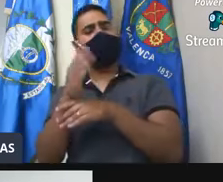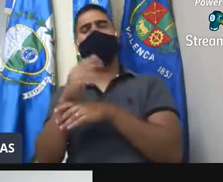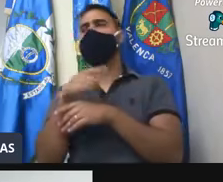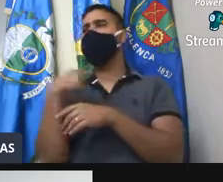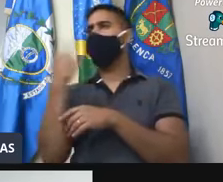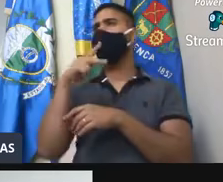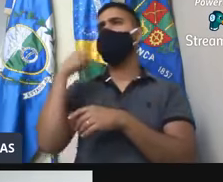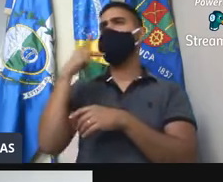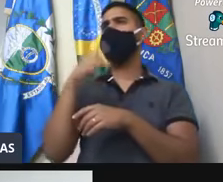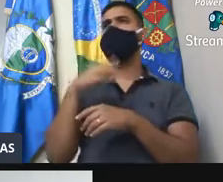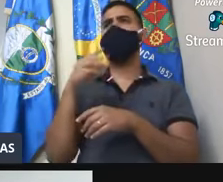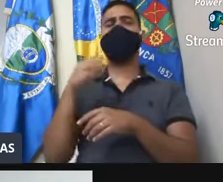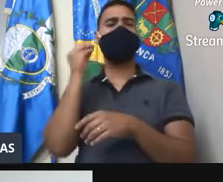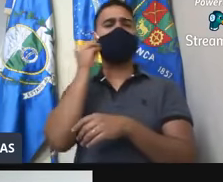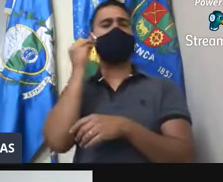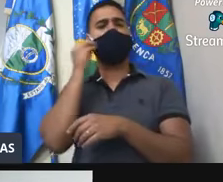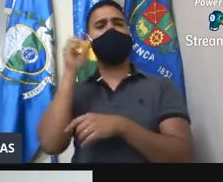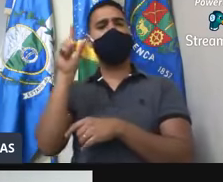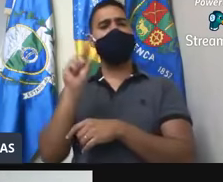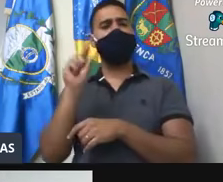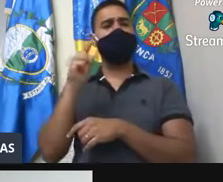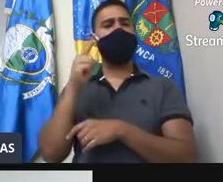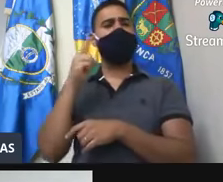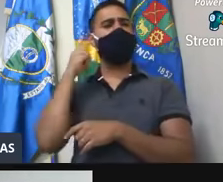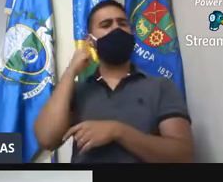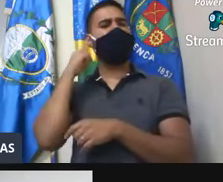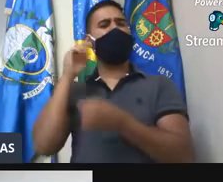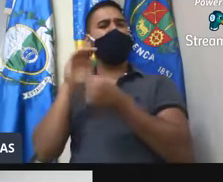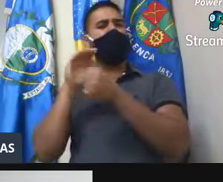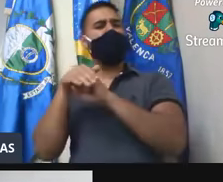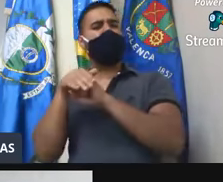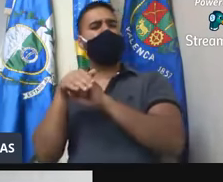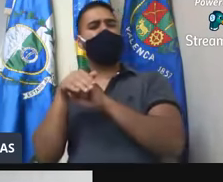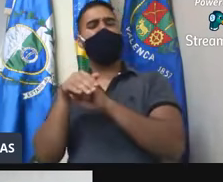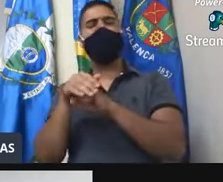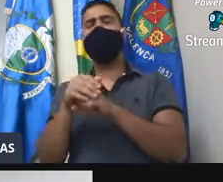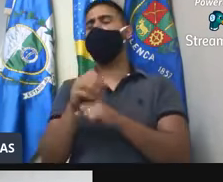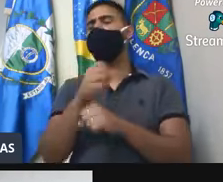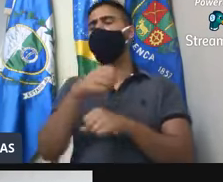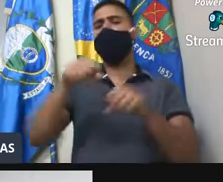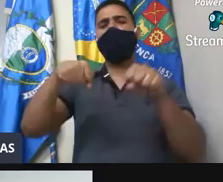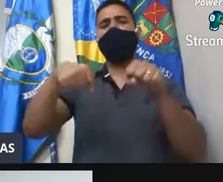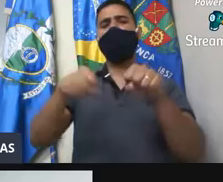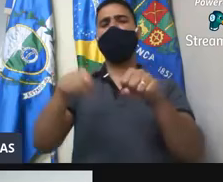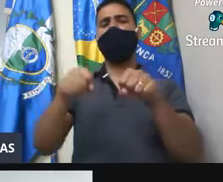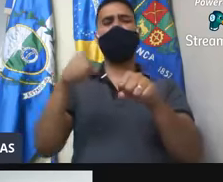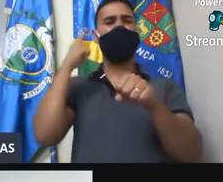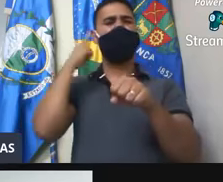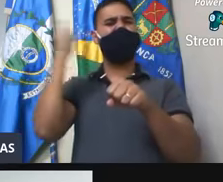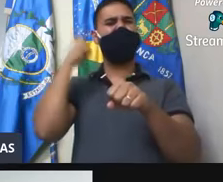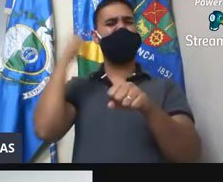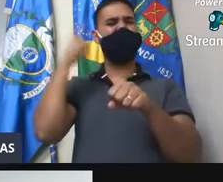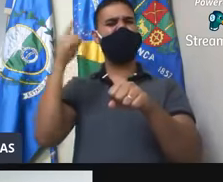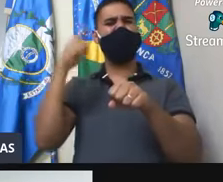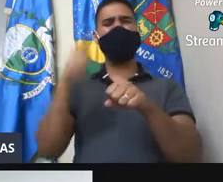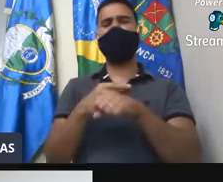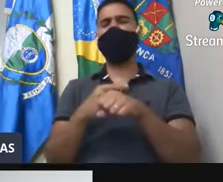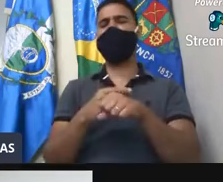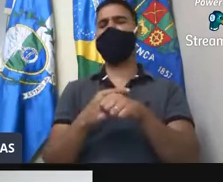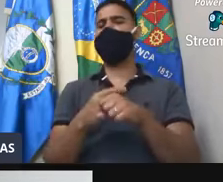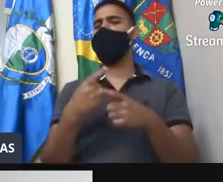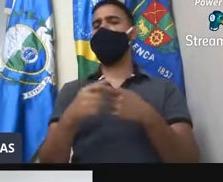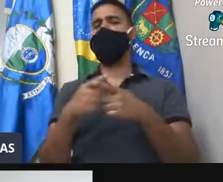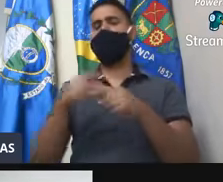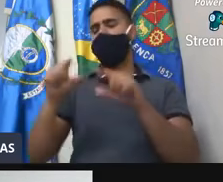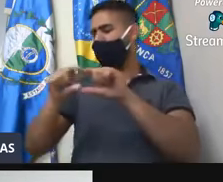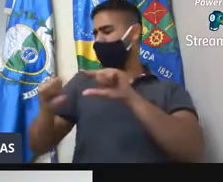para a gente tentar diminuir o período noturno, o número de motociclistas cometendo uma infração de trânsito, que está